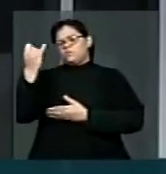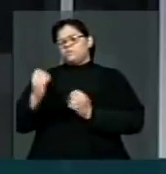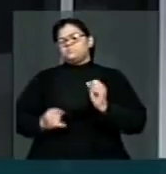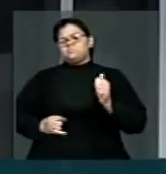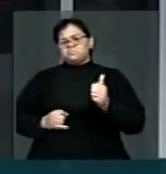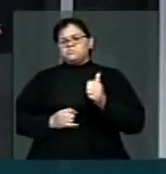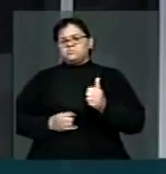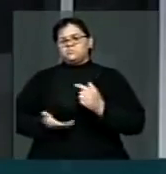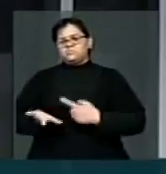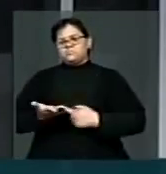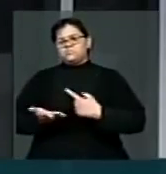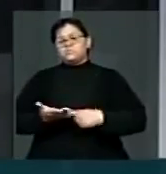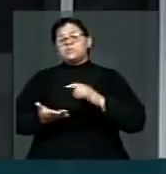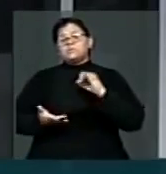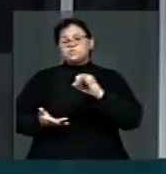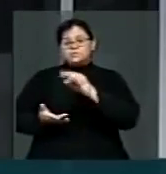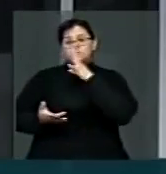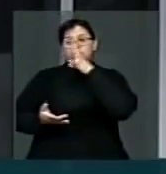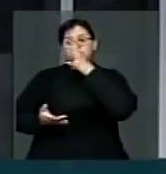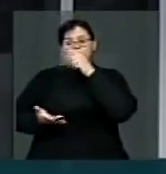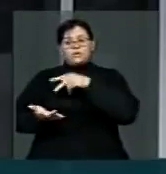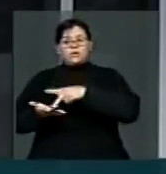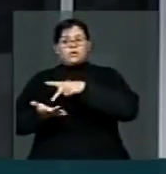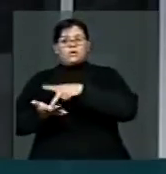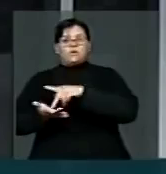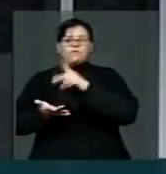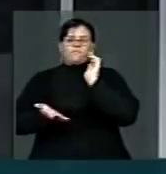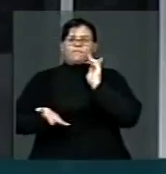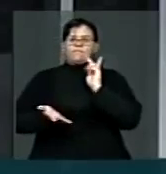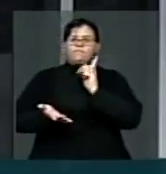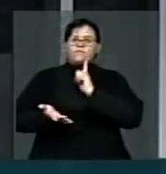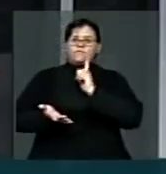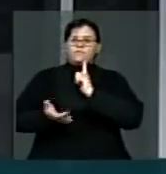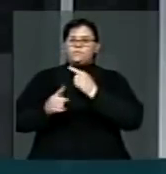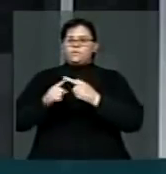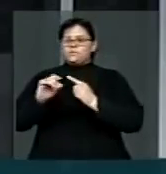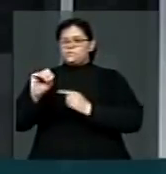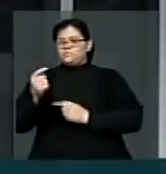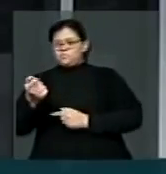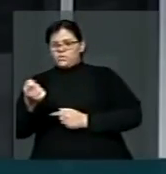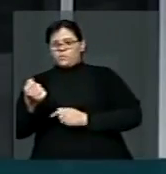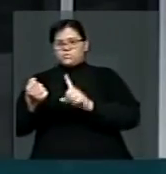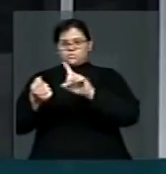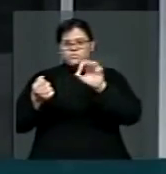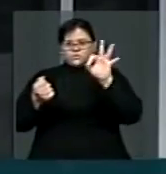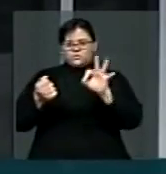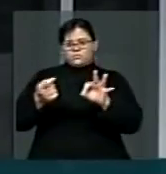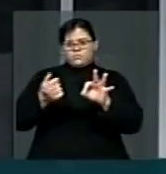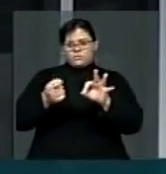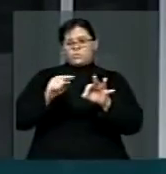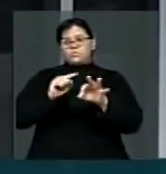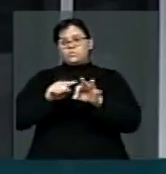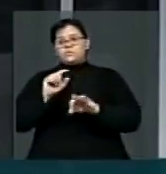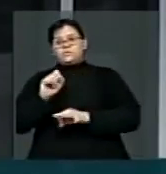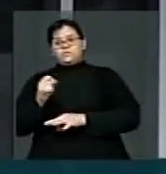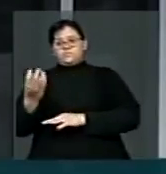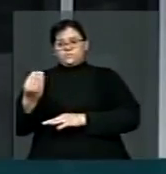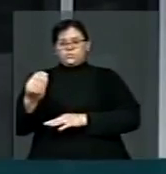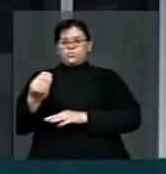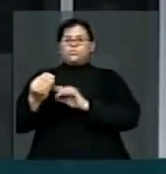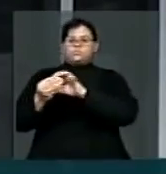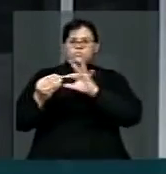% fosse relevante, porque 100% sobre pouco seria pouco, 100% sobre muito